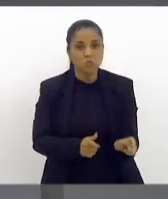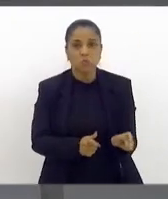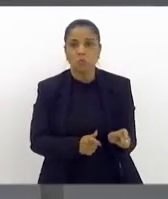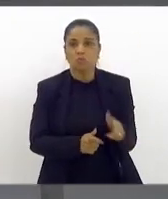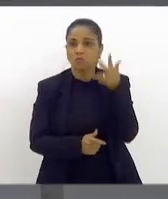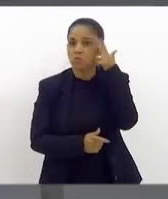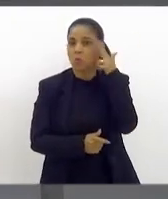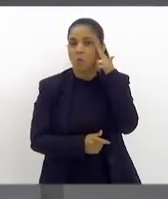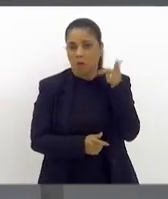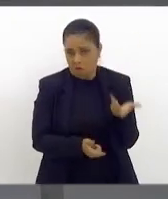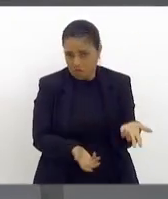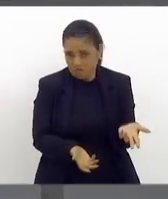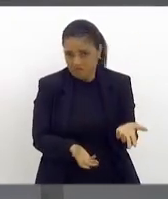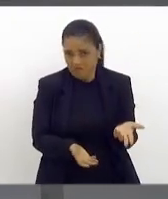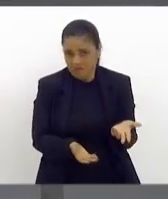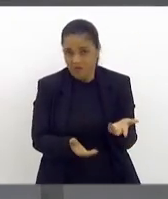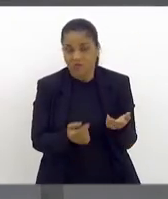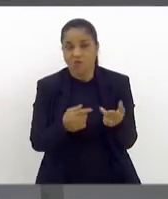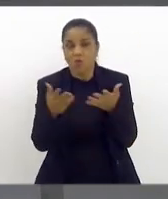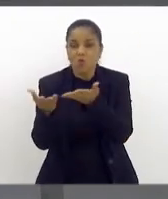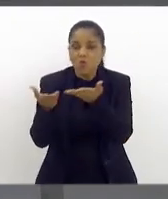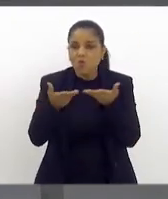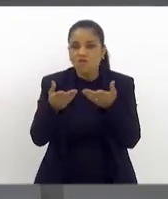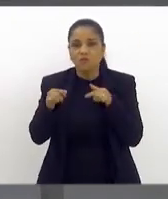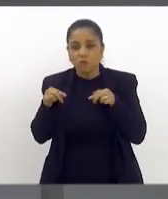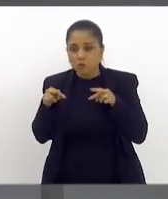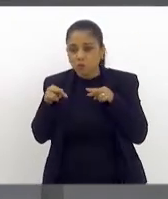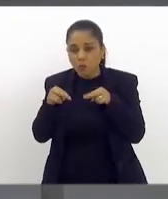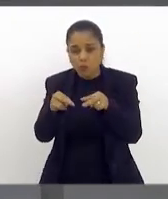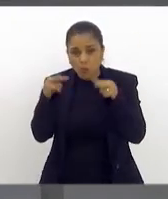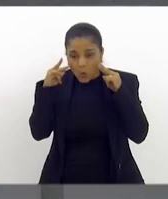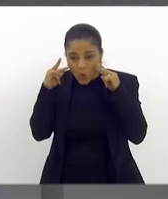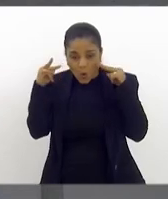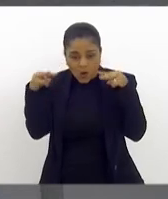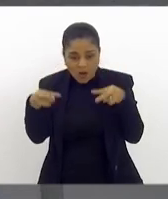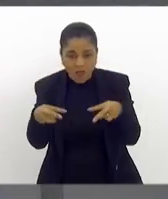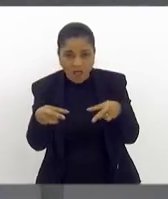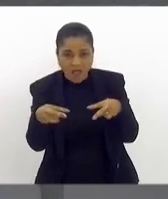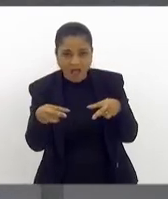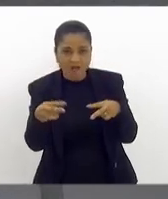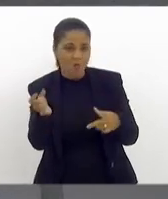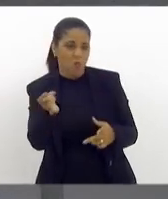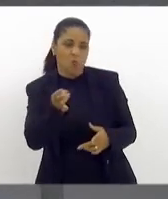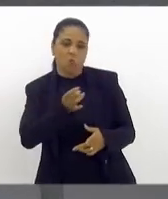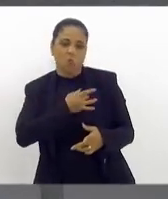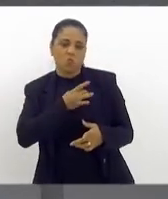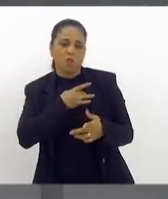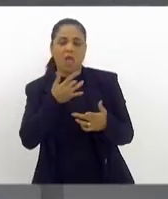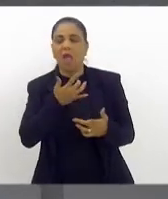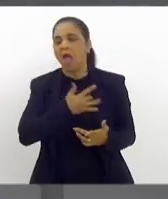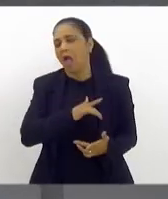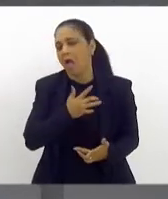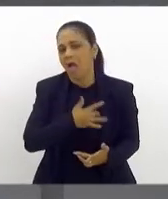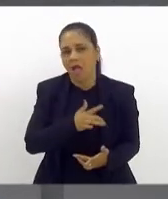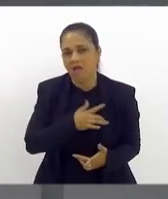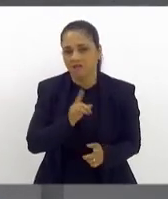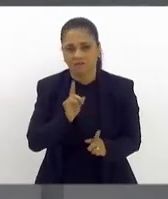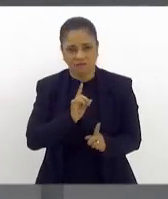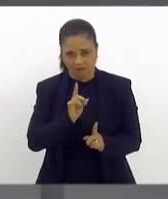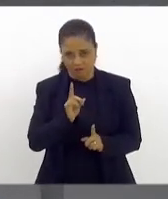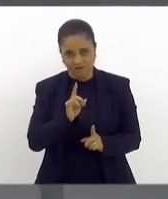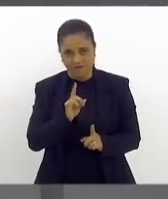a todos a olhar para o autista, não com dó. Nós não precisamos que olhem para os nossos autistas com dó.